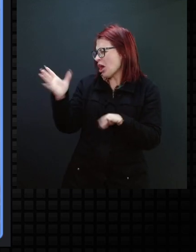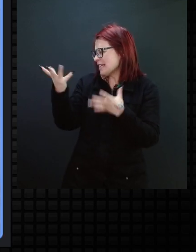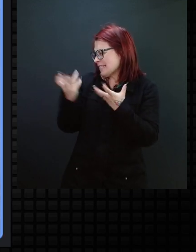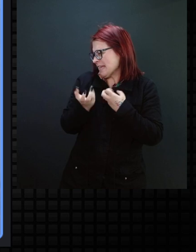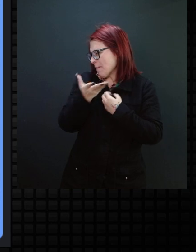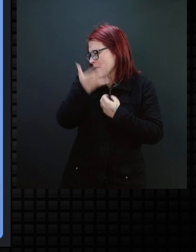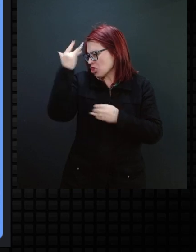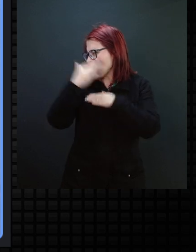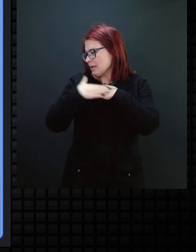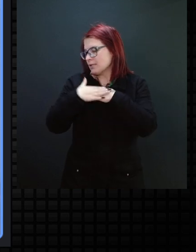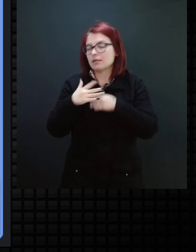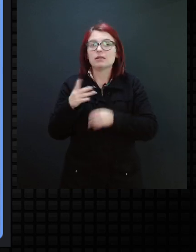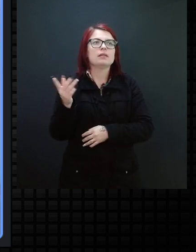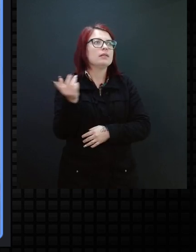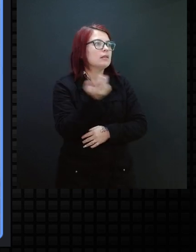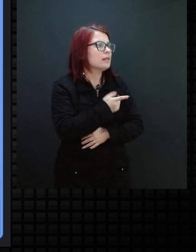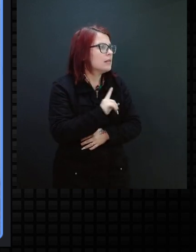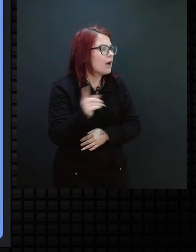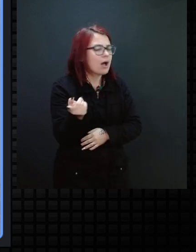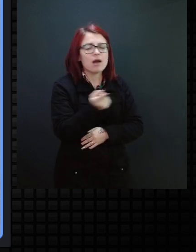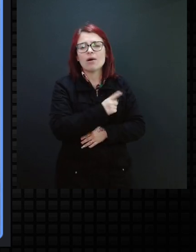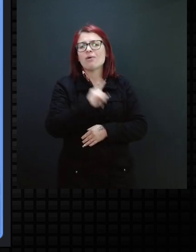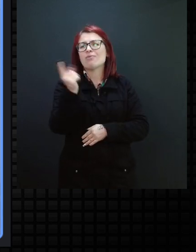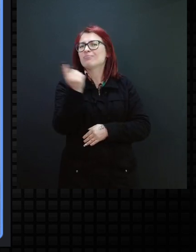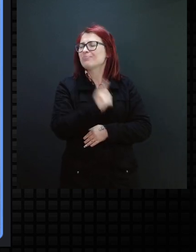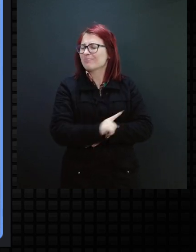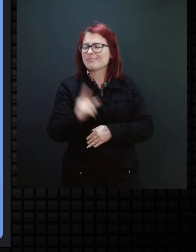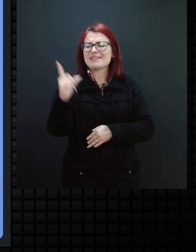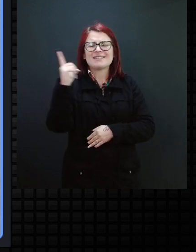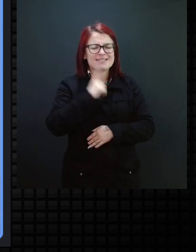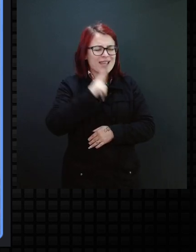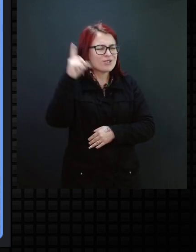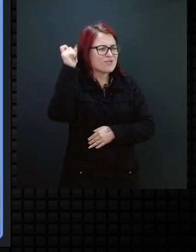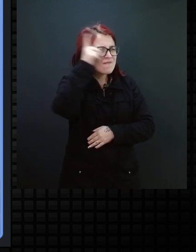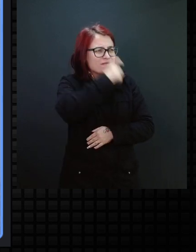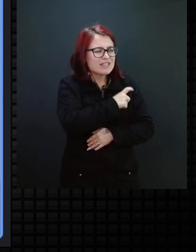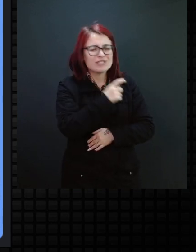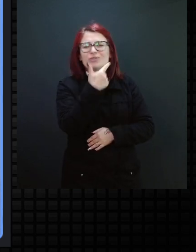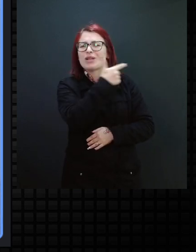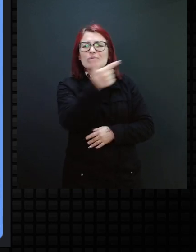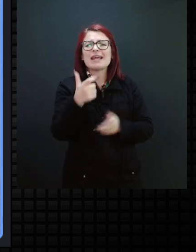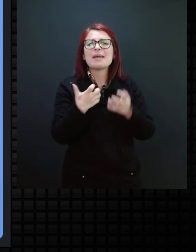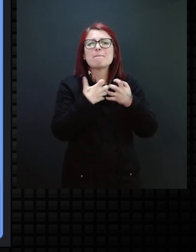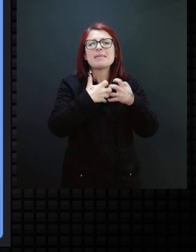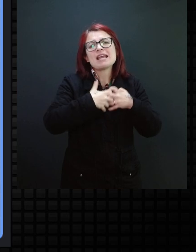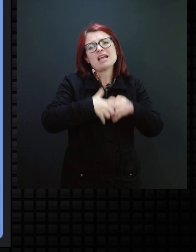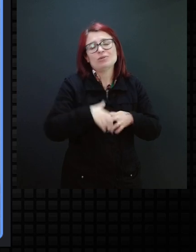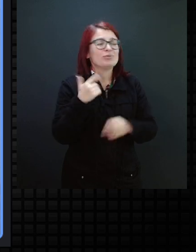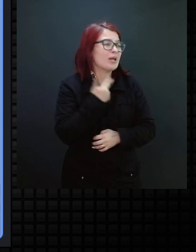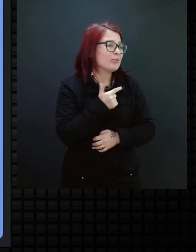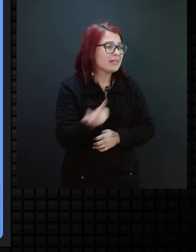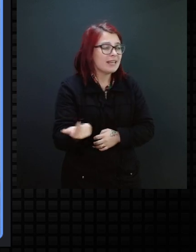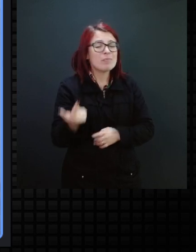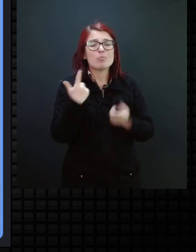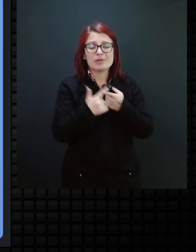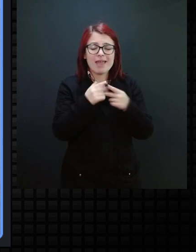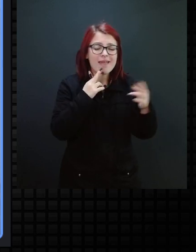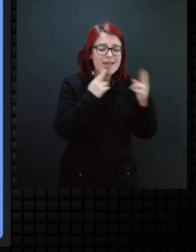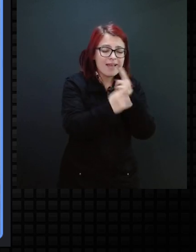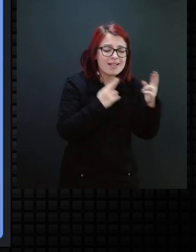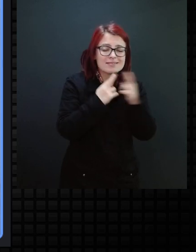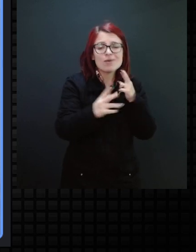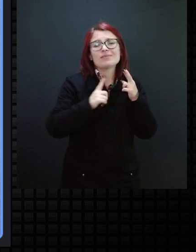Essas fases, elas não são simplistas, elas não são mecânicas, as relações, elas estão presentes o